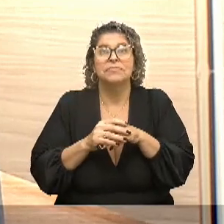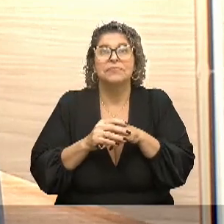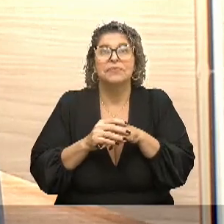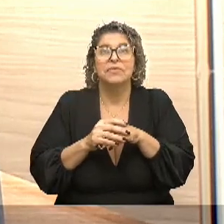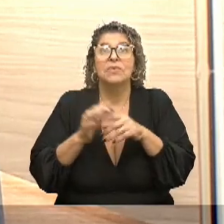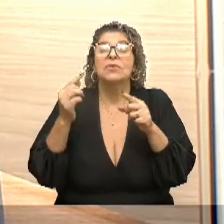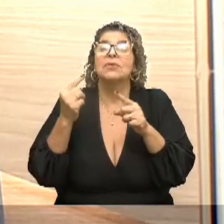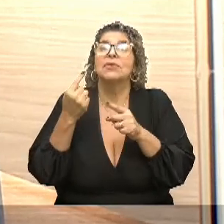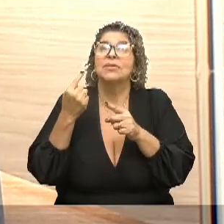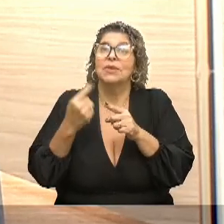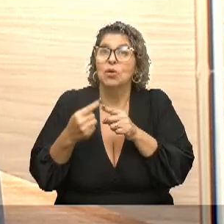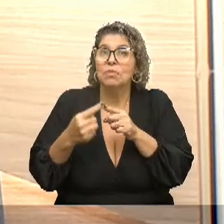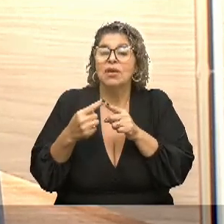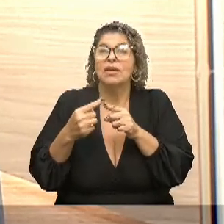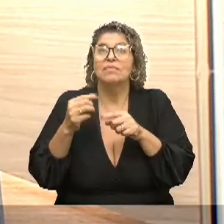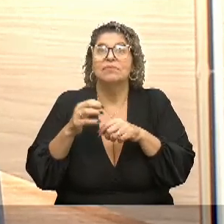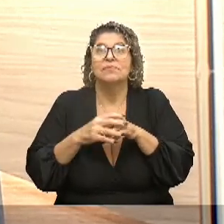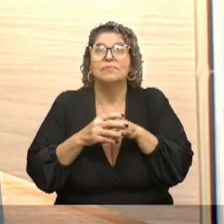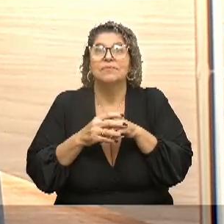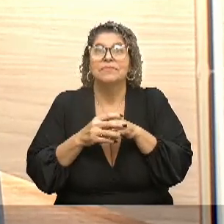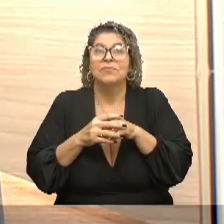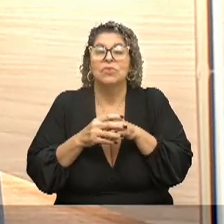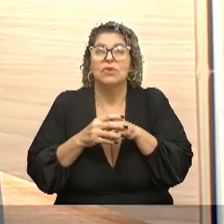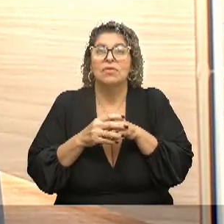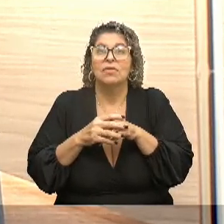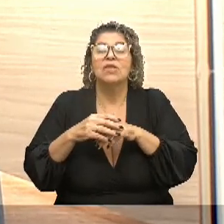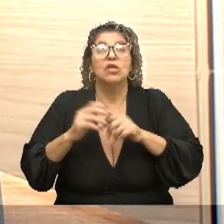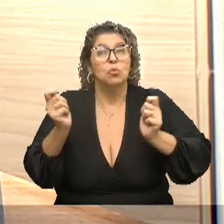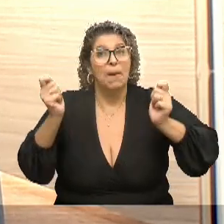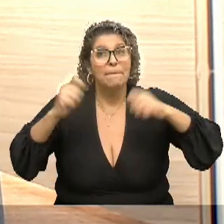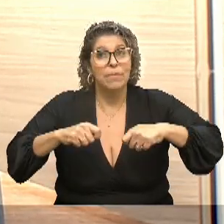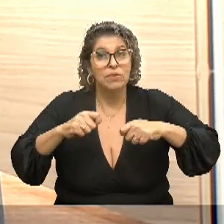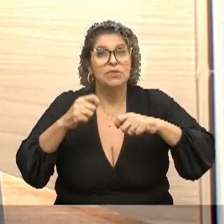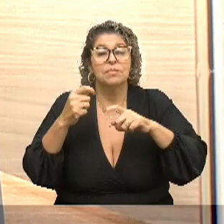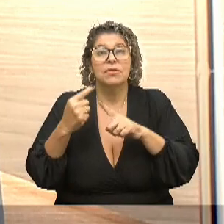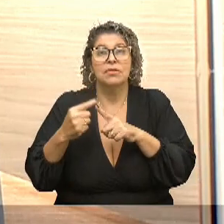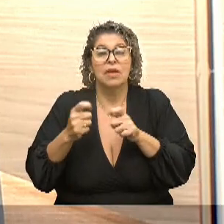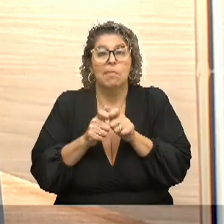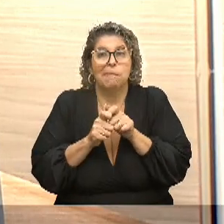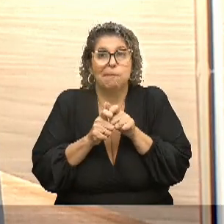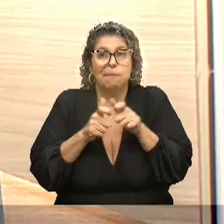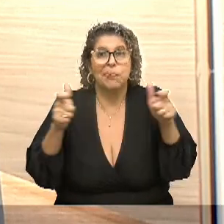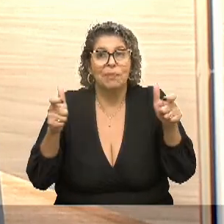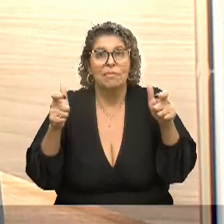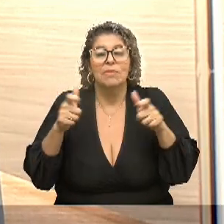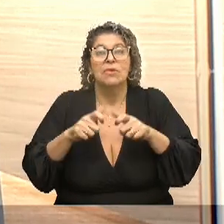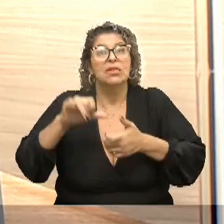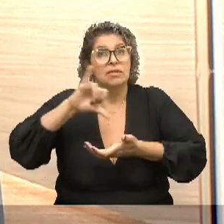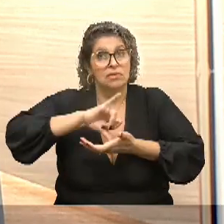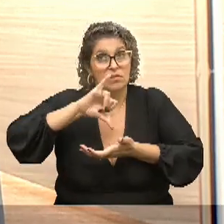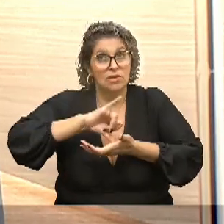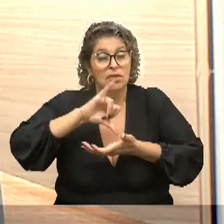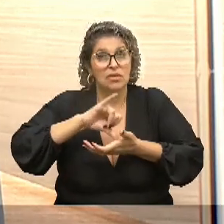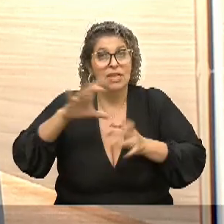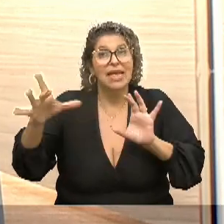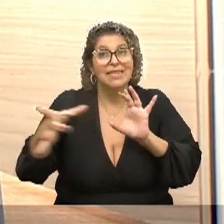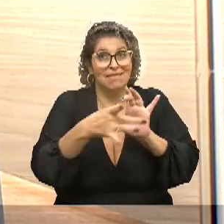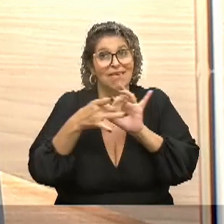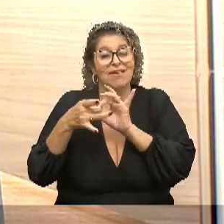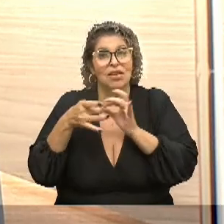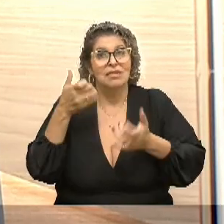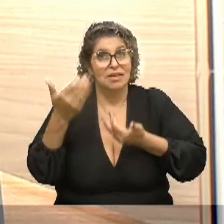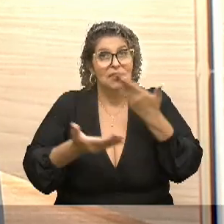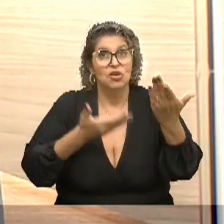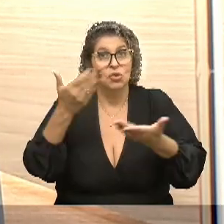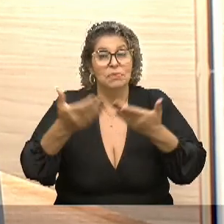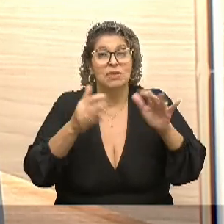Então, eu acho também, considero também, que uma das possibilidades imensas desse centro é poder integrar esse atendimento